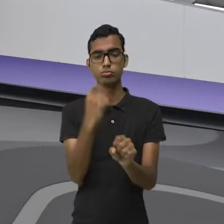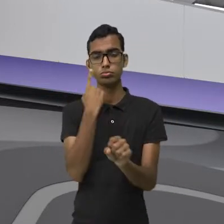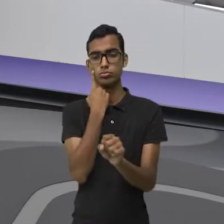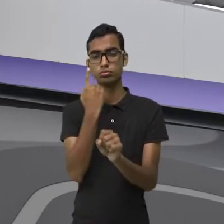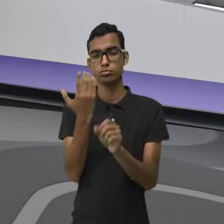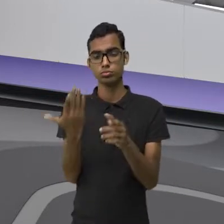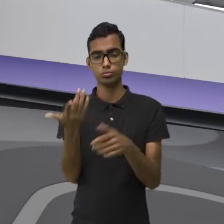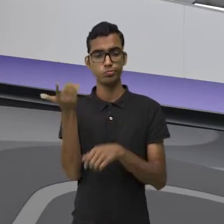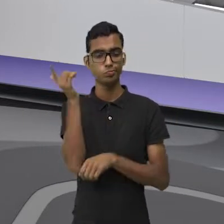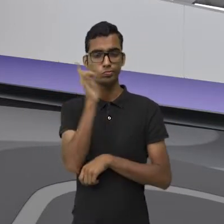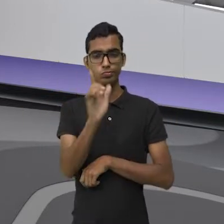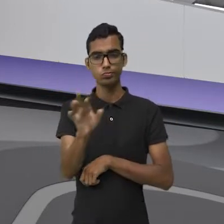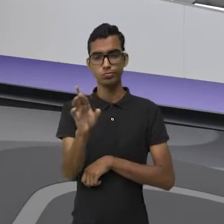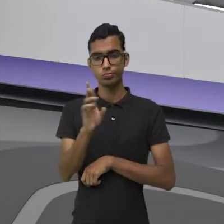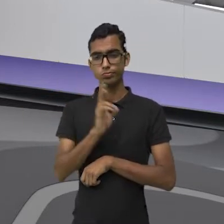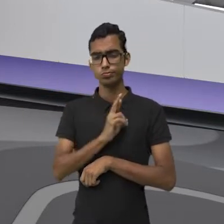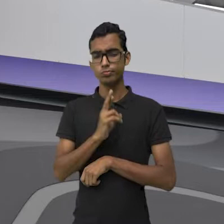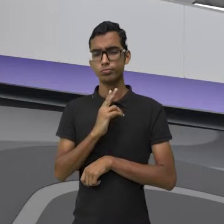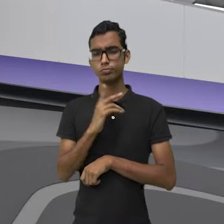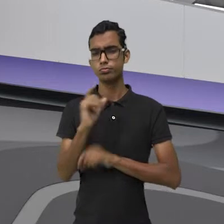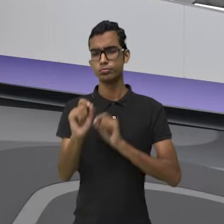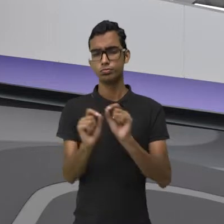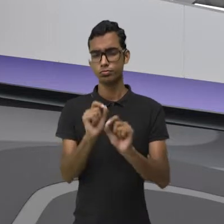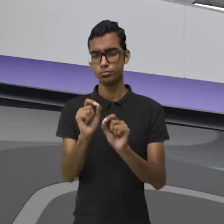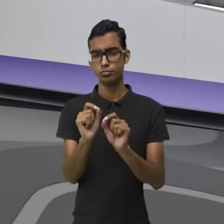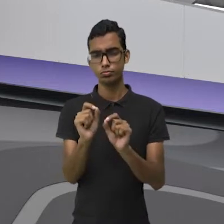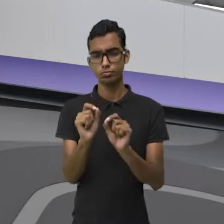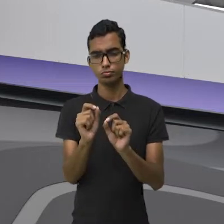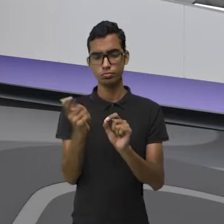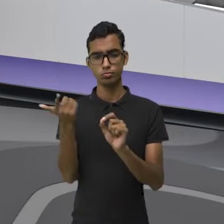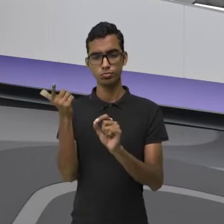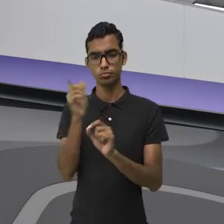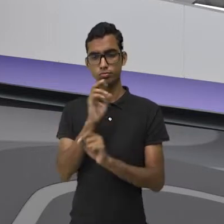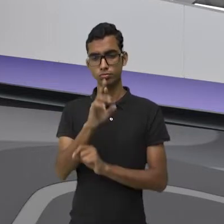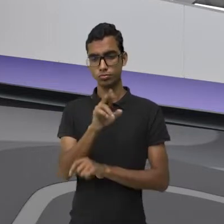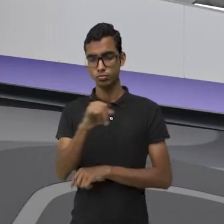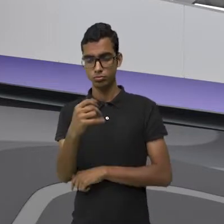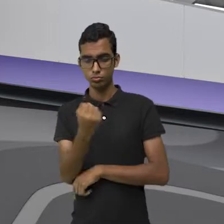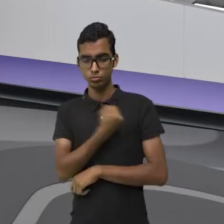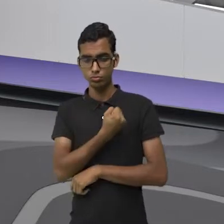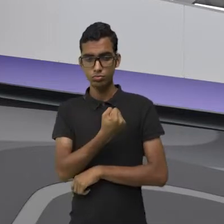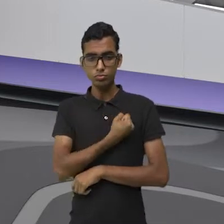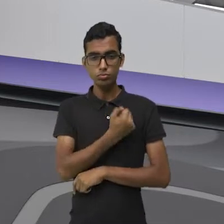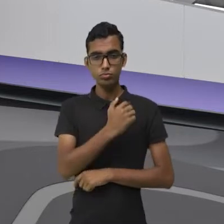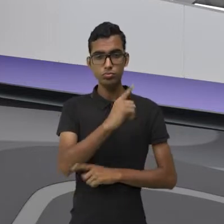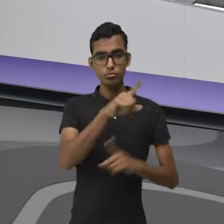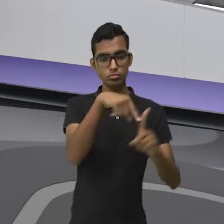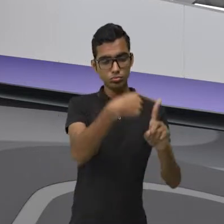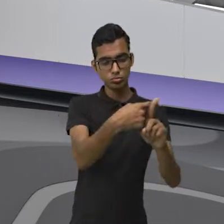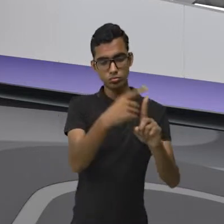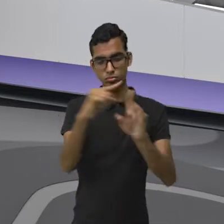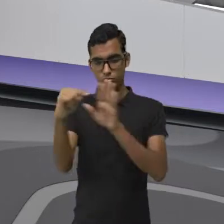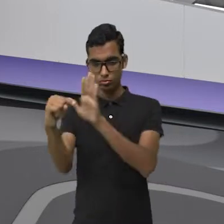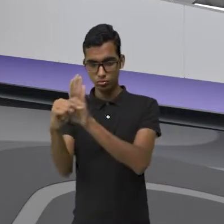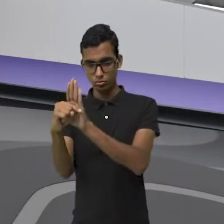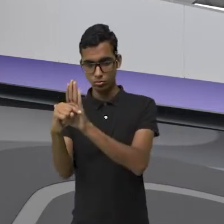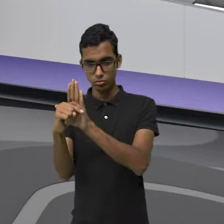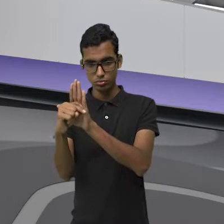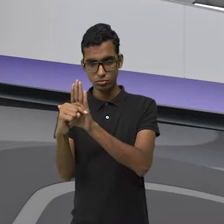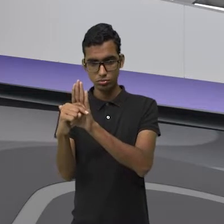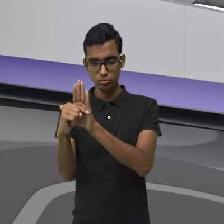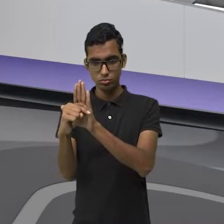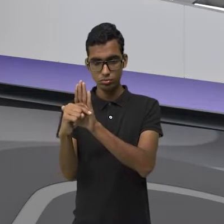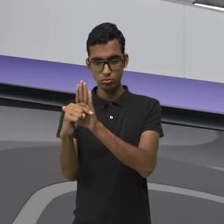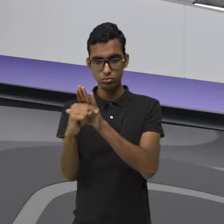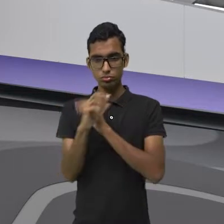nós obteremos um número negativo como solução? Se os números são ambos negativos,